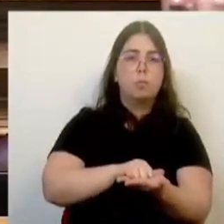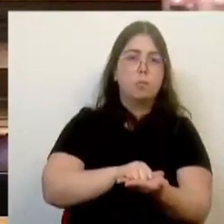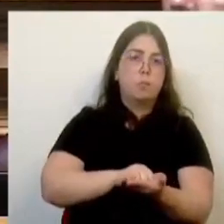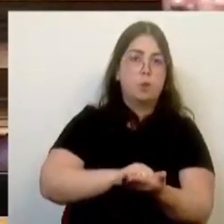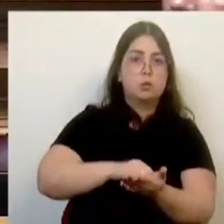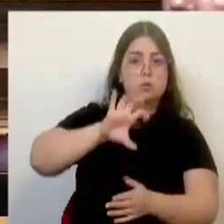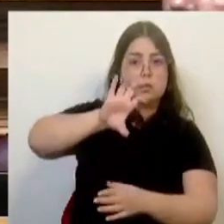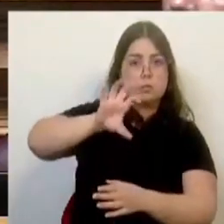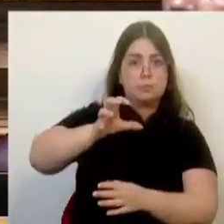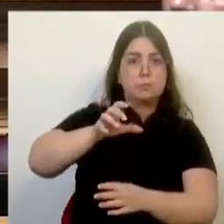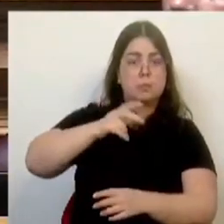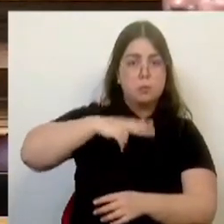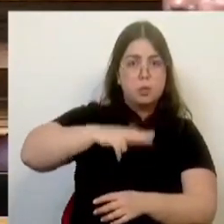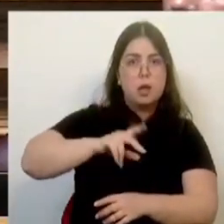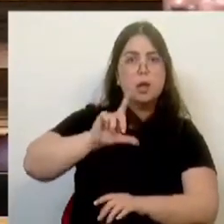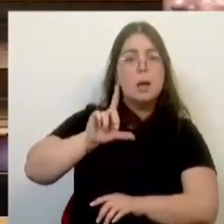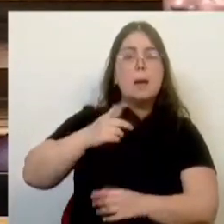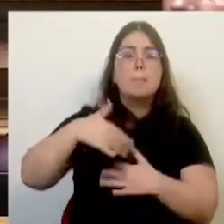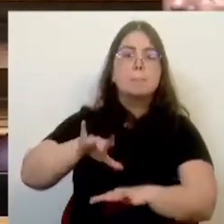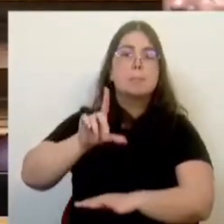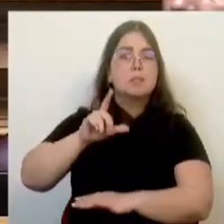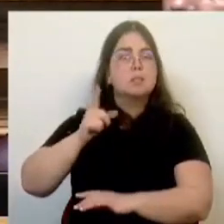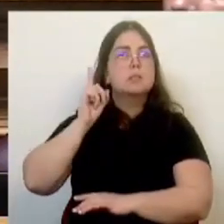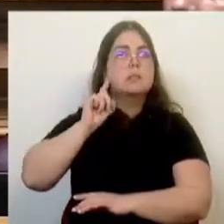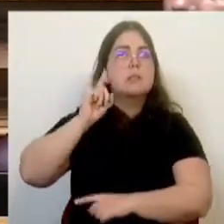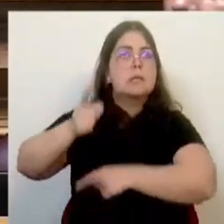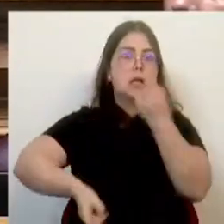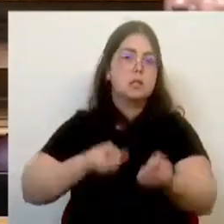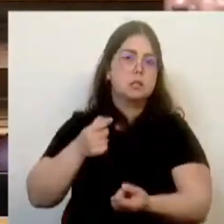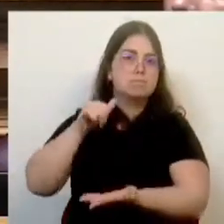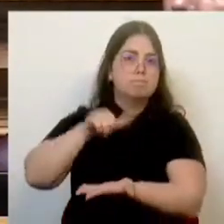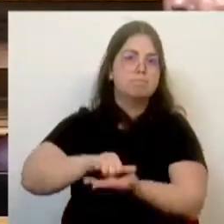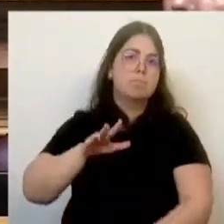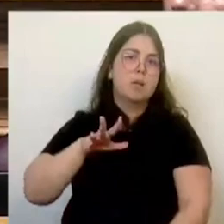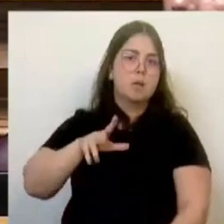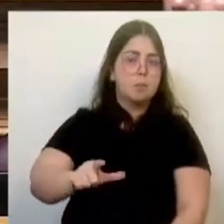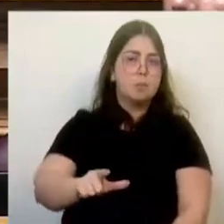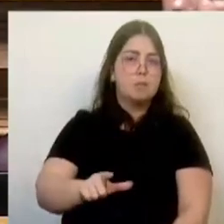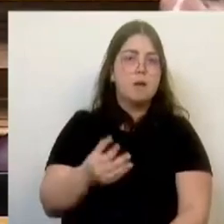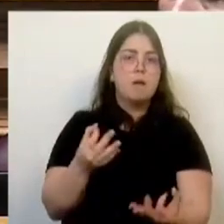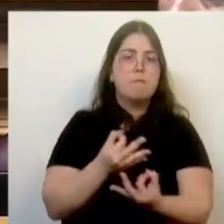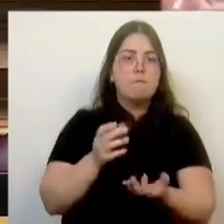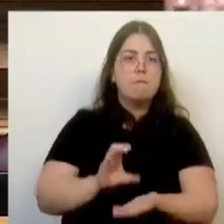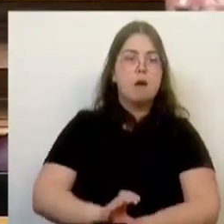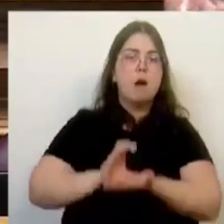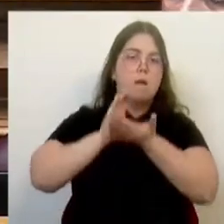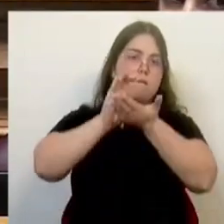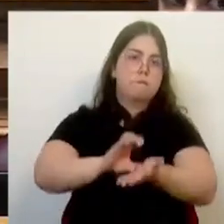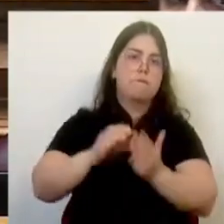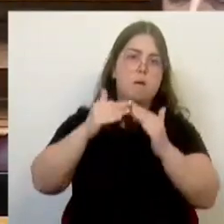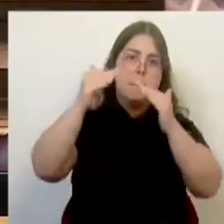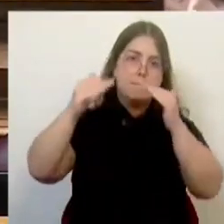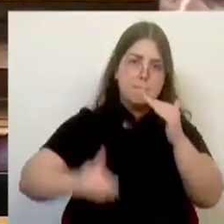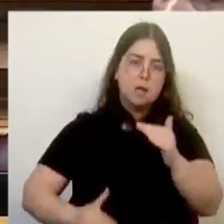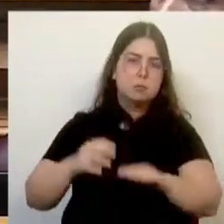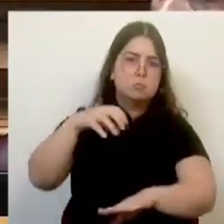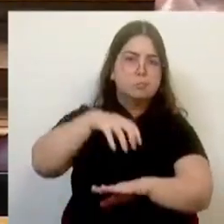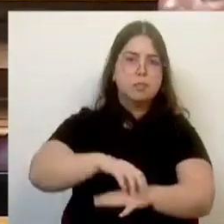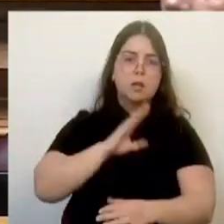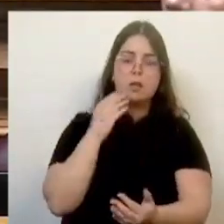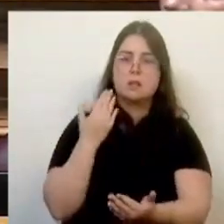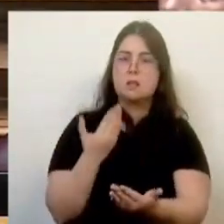Lisboa. Desde logo, a enormíssima redução do investimento nas próprias infraestruturas com um impacto